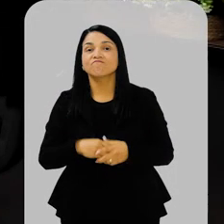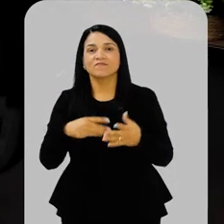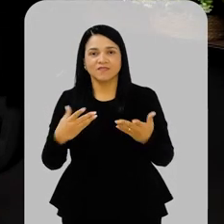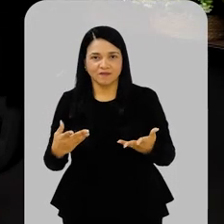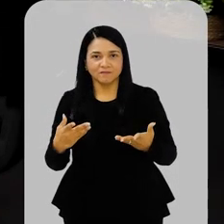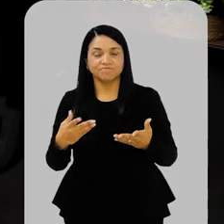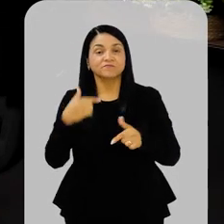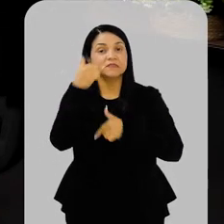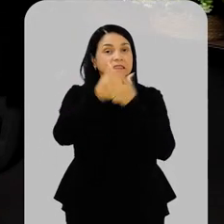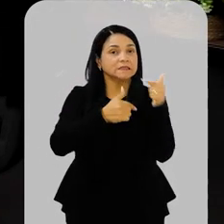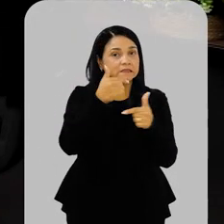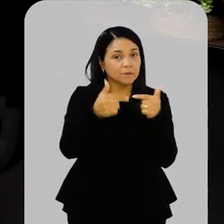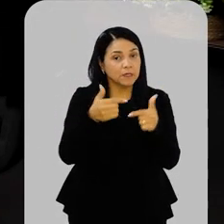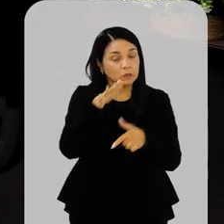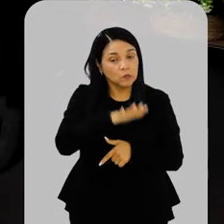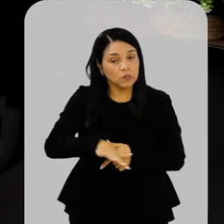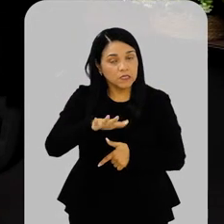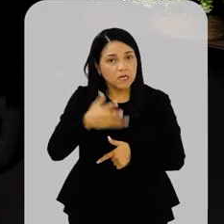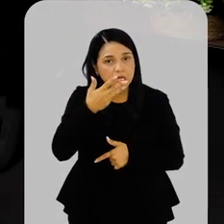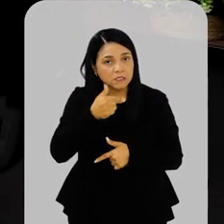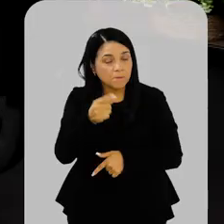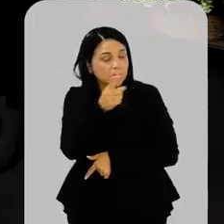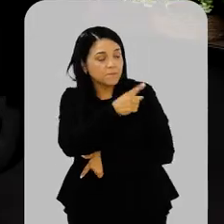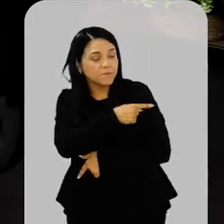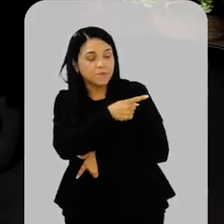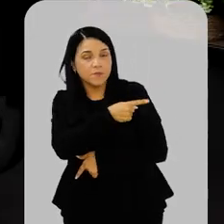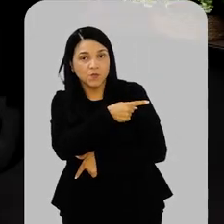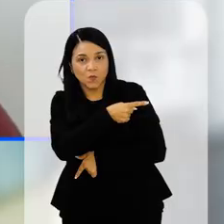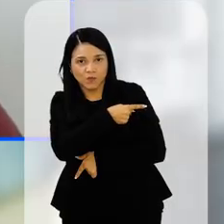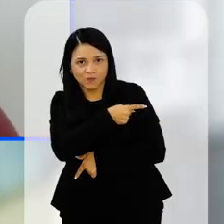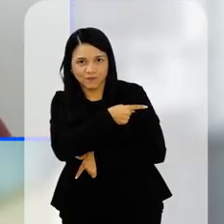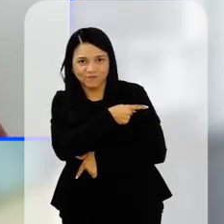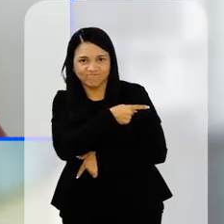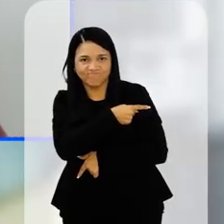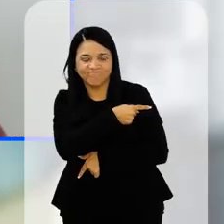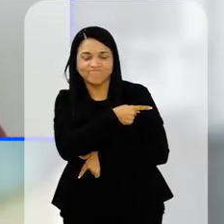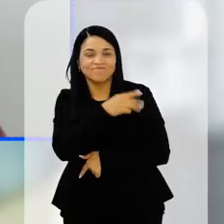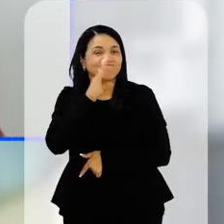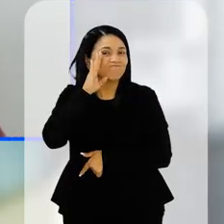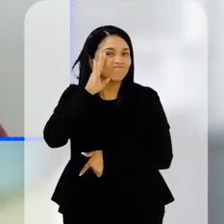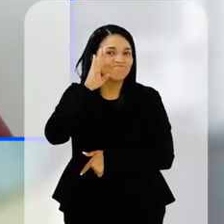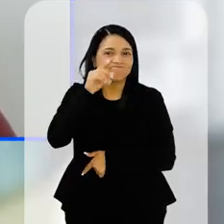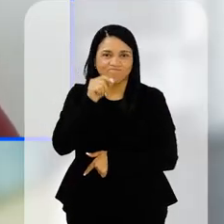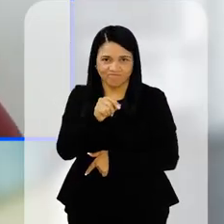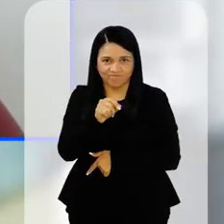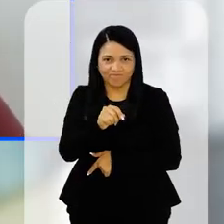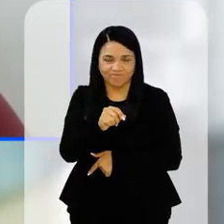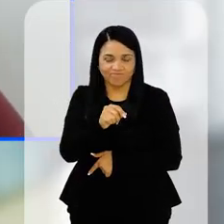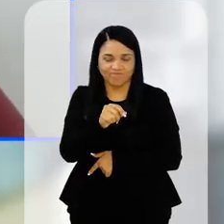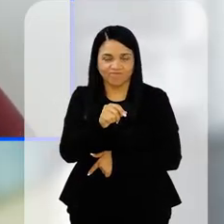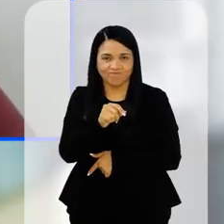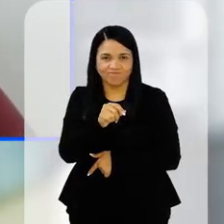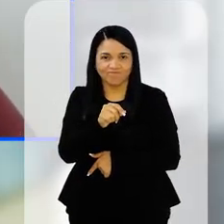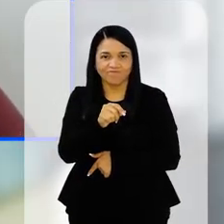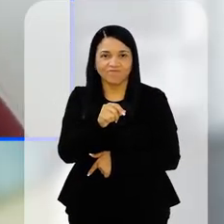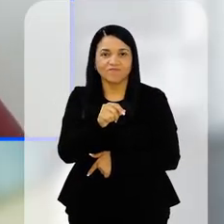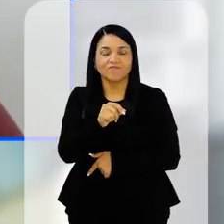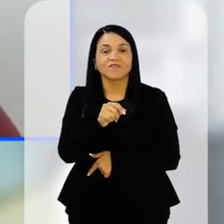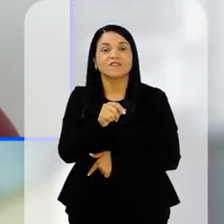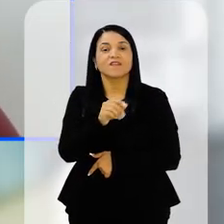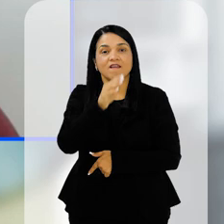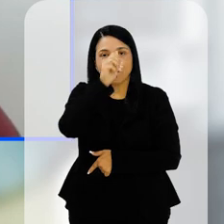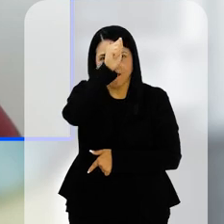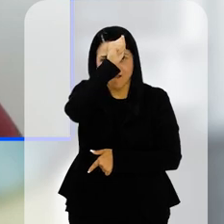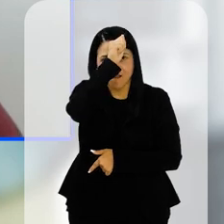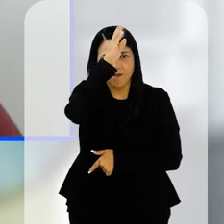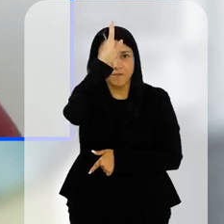A gente está trabalhando com crianças do primeiro ano do fundamental, que é justamente o primeiro ano do que a gente considera o